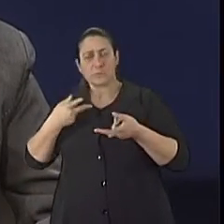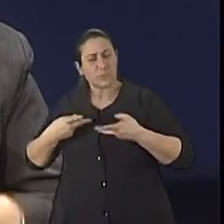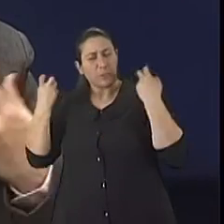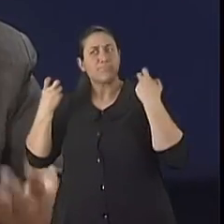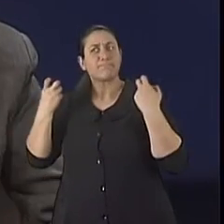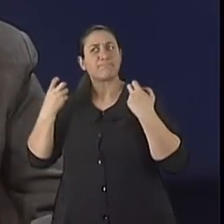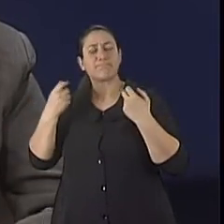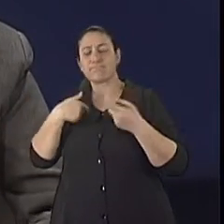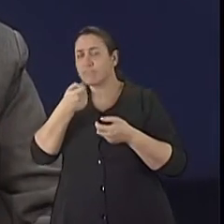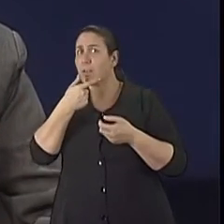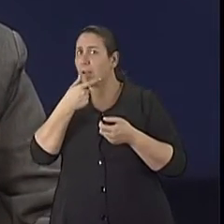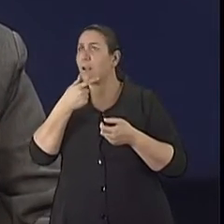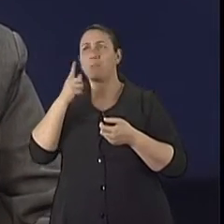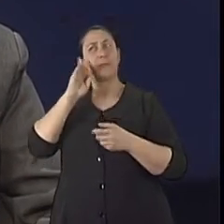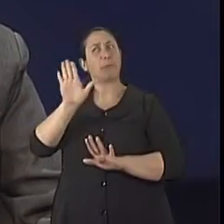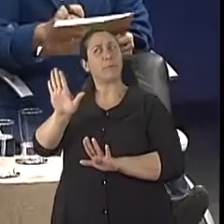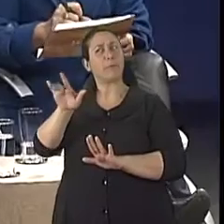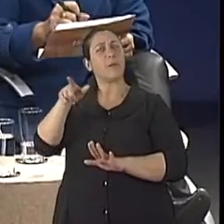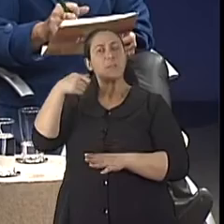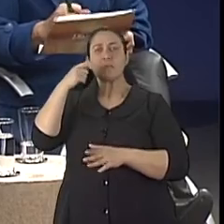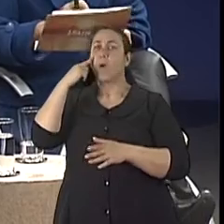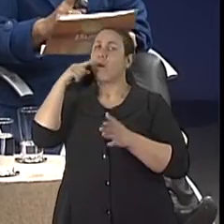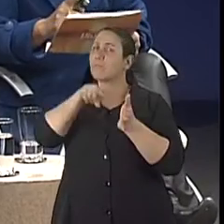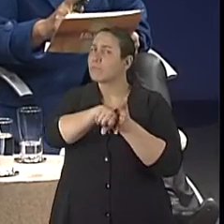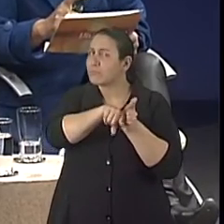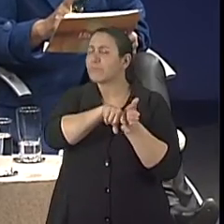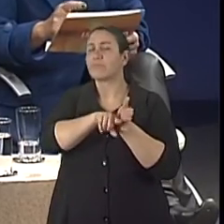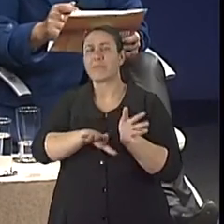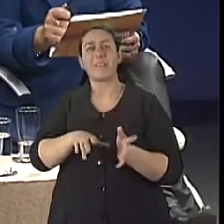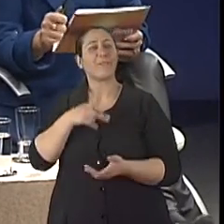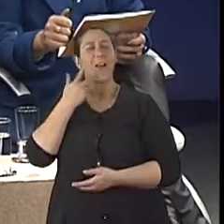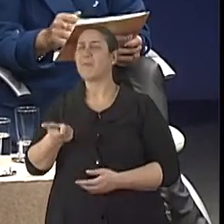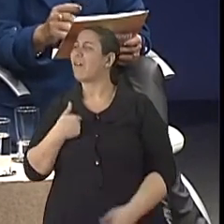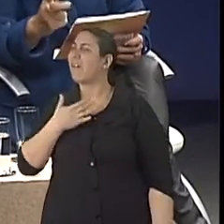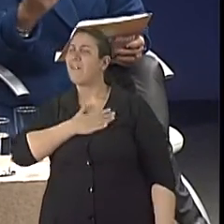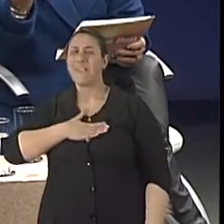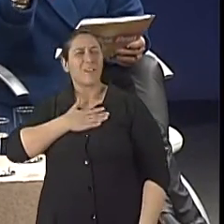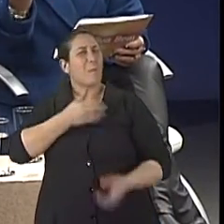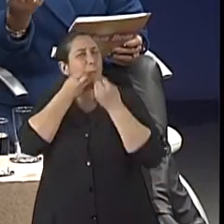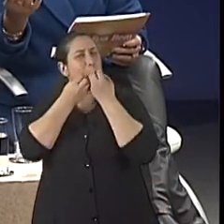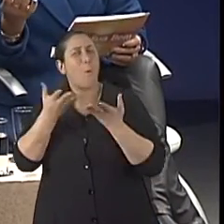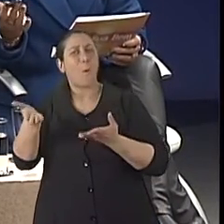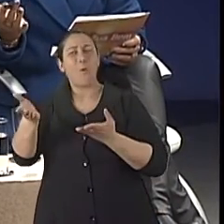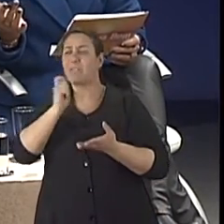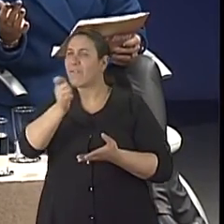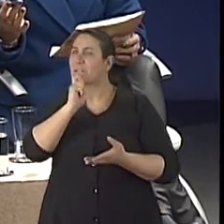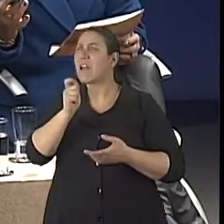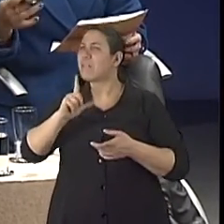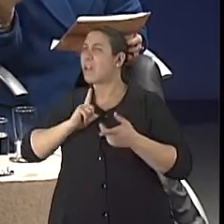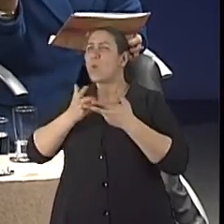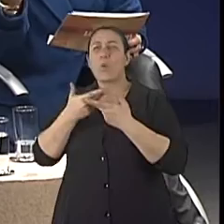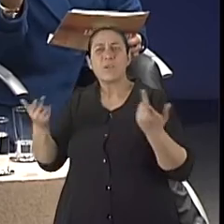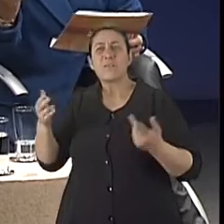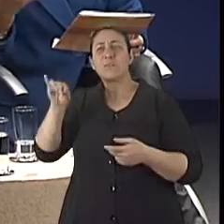estudadas, precisa ser referido na bula. Mas que maravilha! Como eu estou satisfeita com esse programa! Maravilha! Porque a gente está tratando aqui de situações